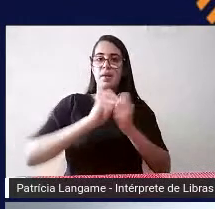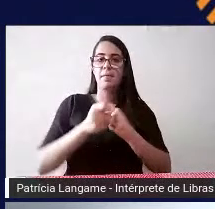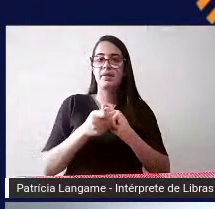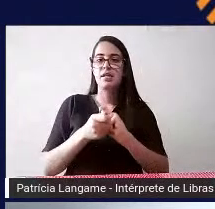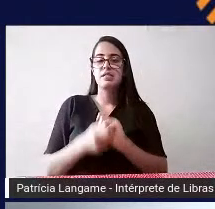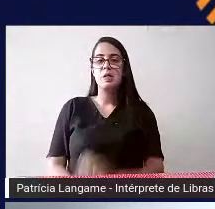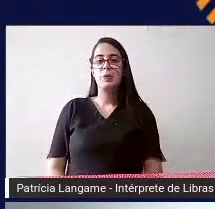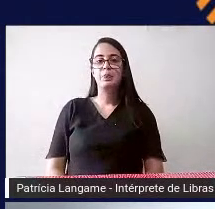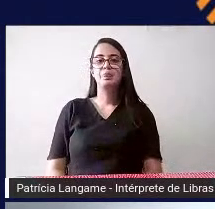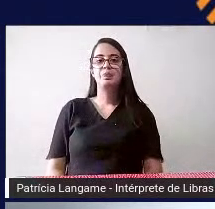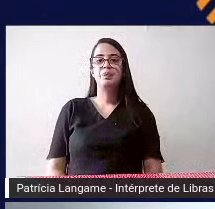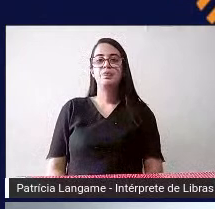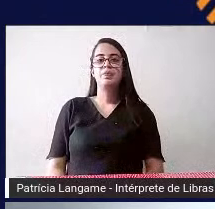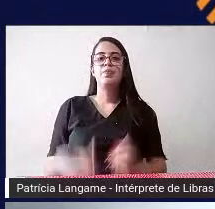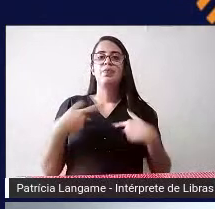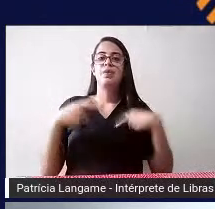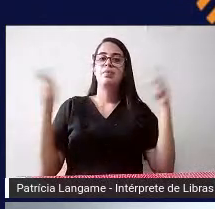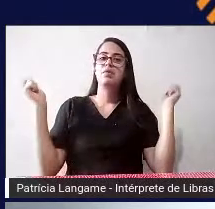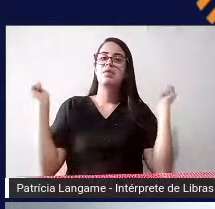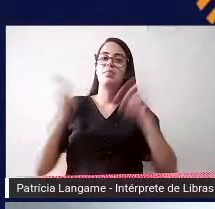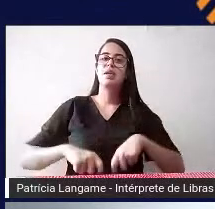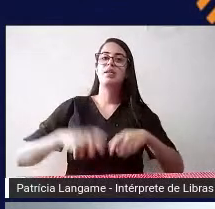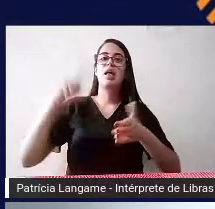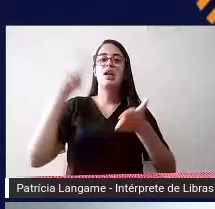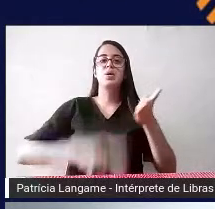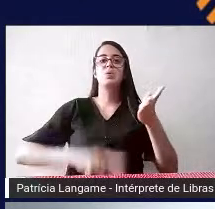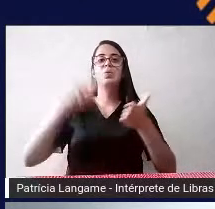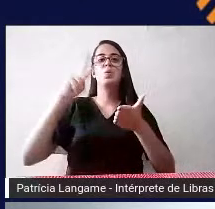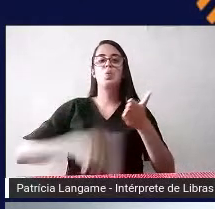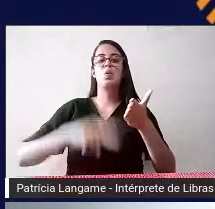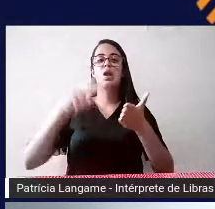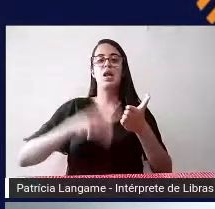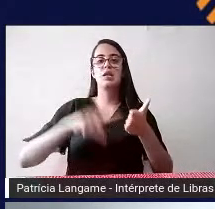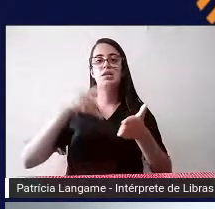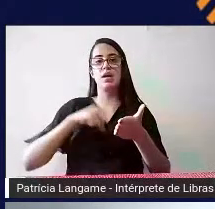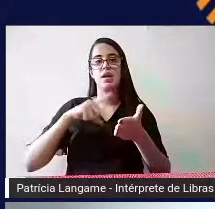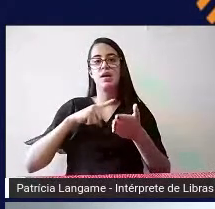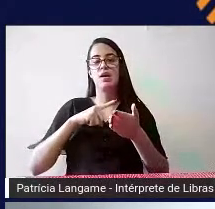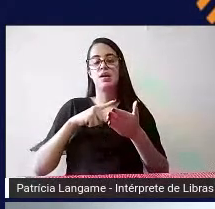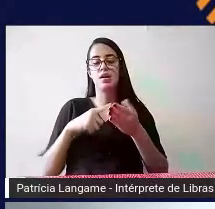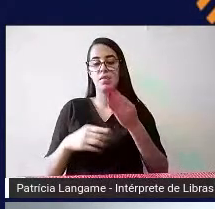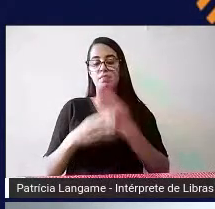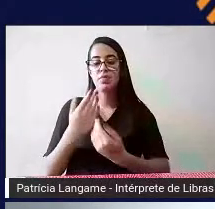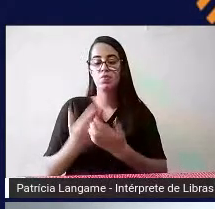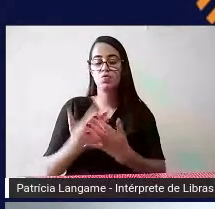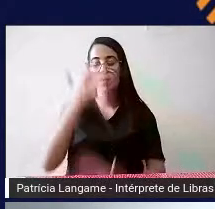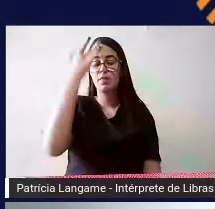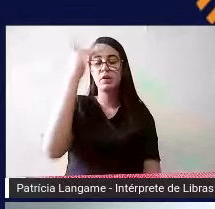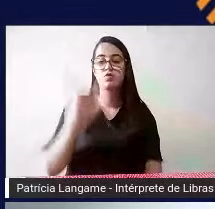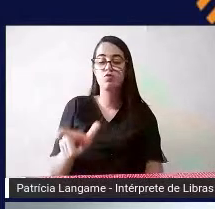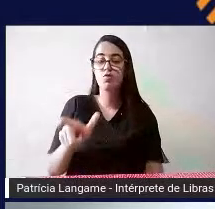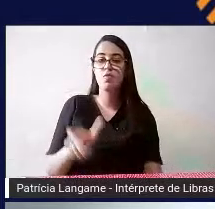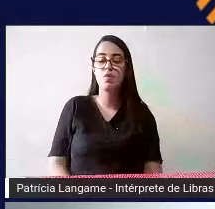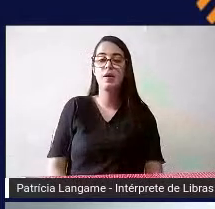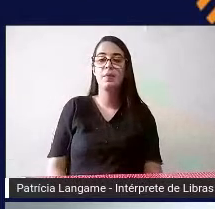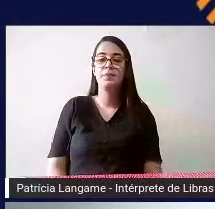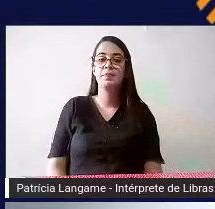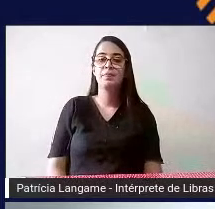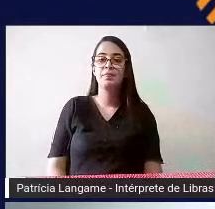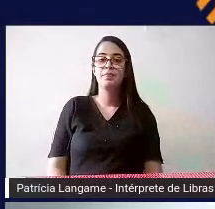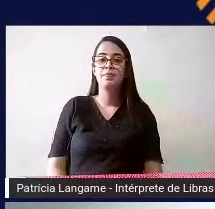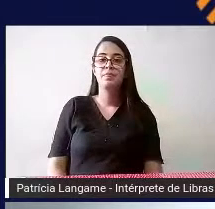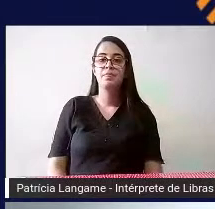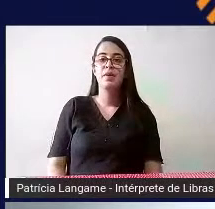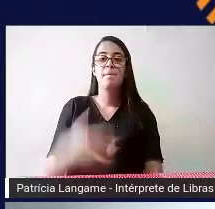ela possibilita a leitura você vê que tem a mão de uma pessoa ali naquela parte do meio da linha